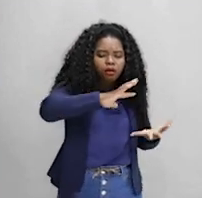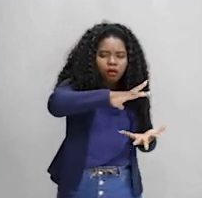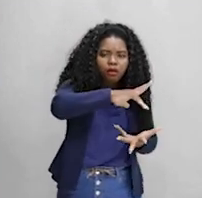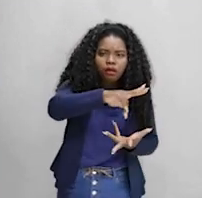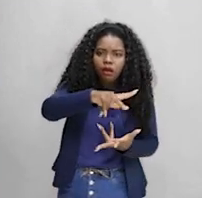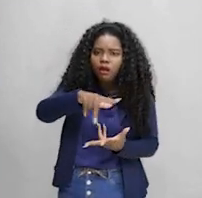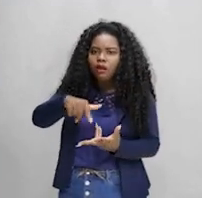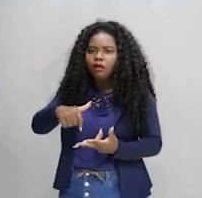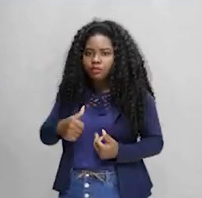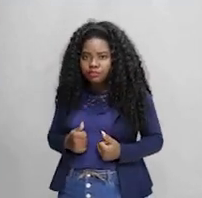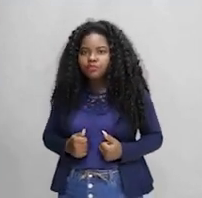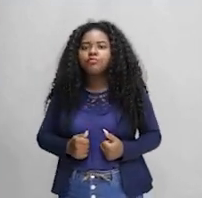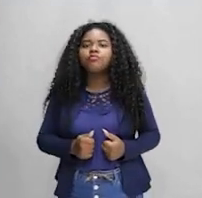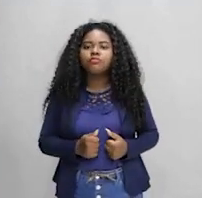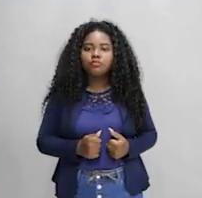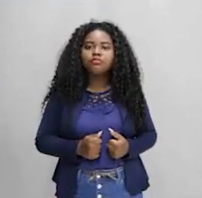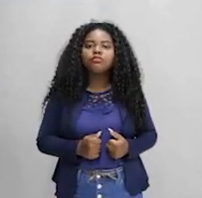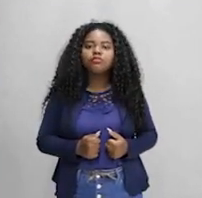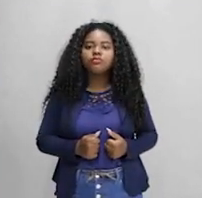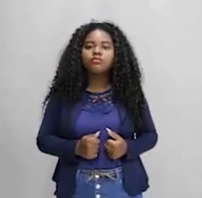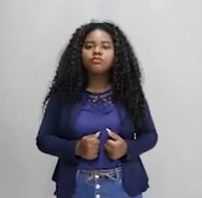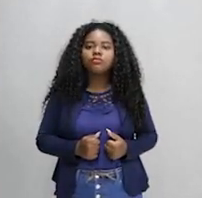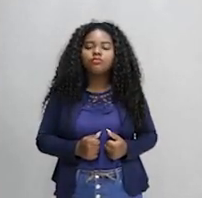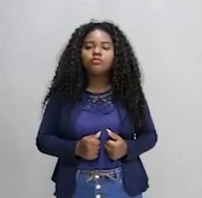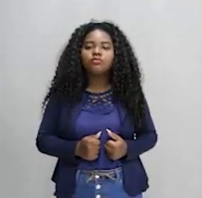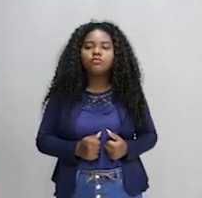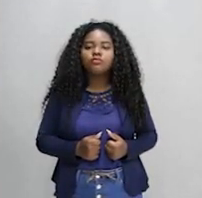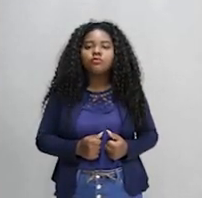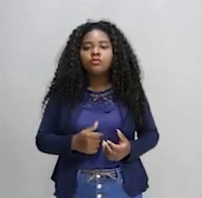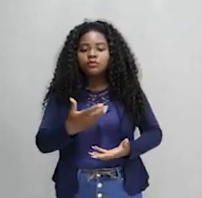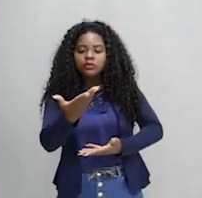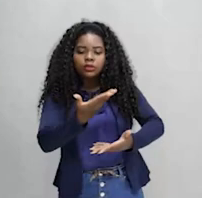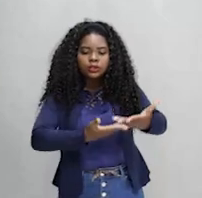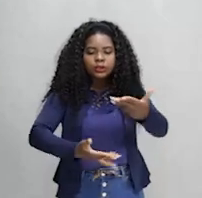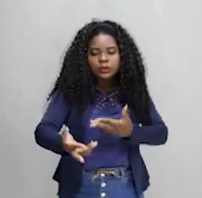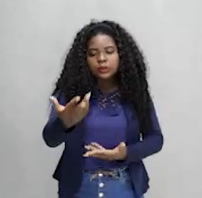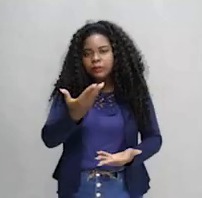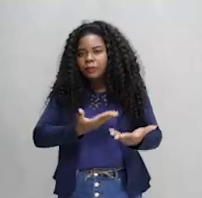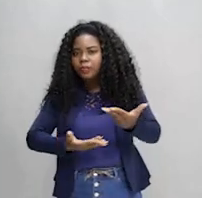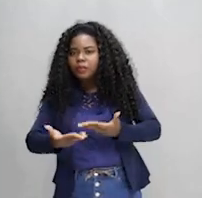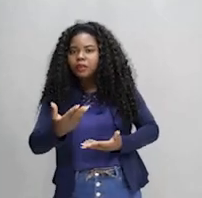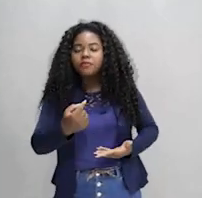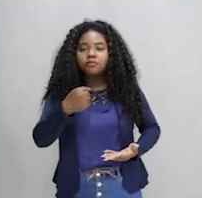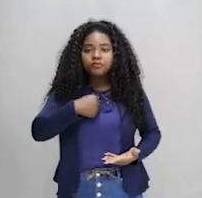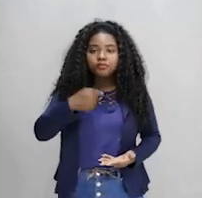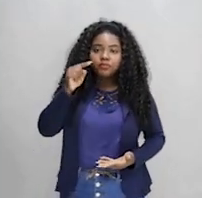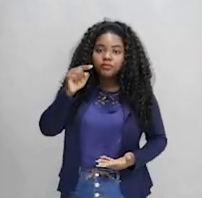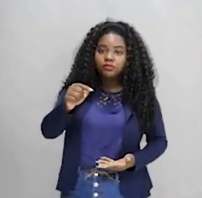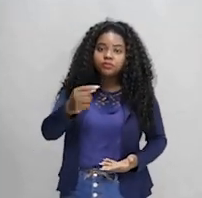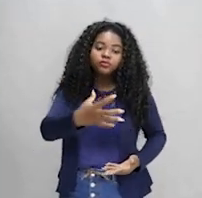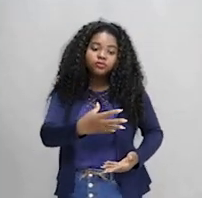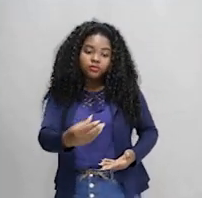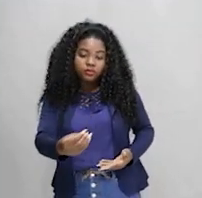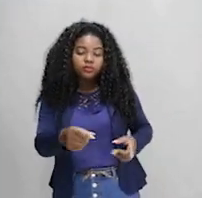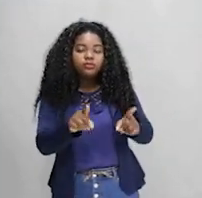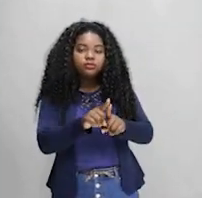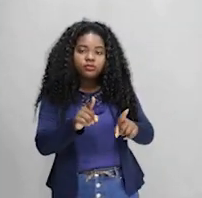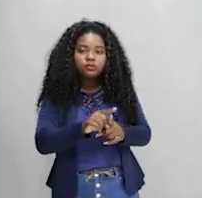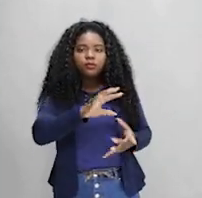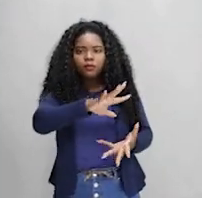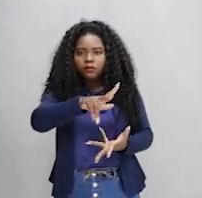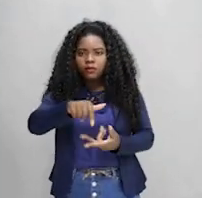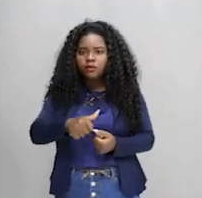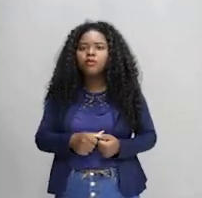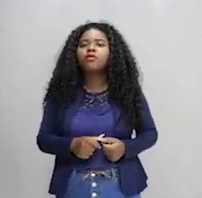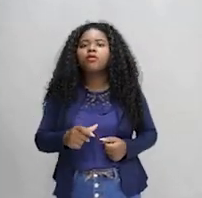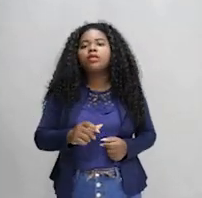que envolve a nós, eu, você, nossos filhos, o mundo, galera. Nós vamos falar sobre as questões